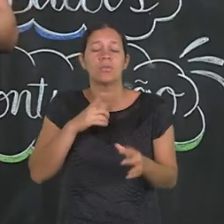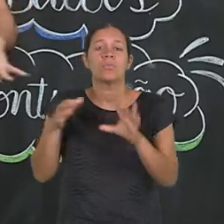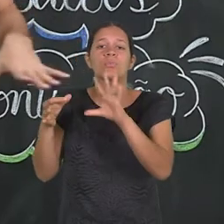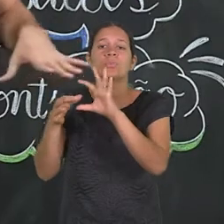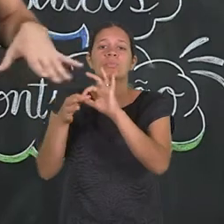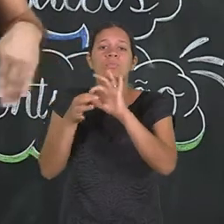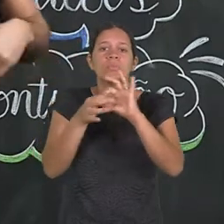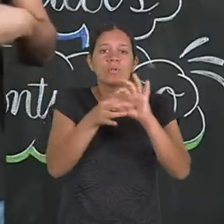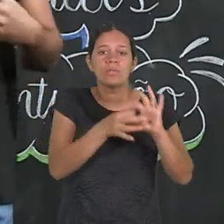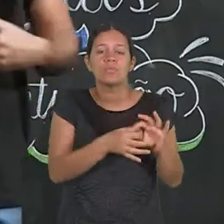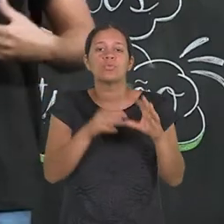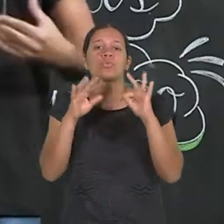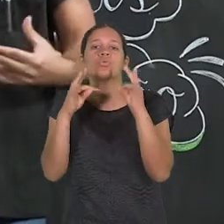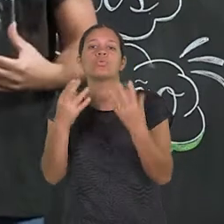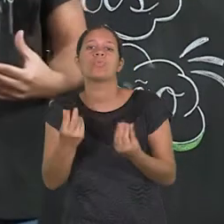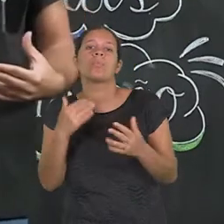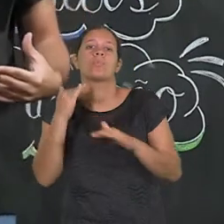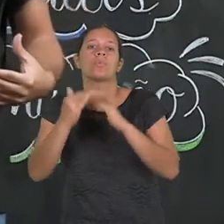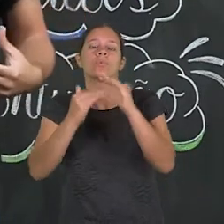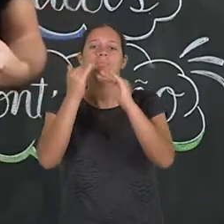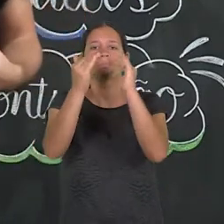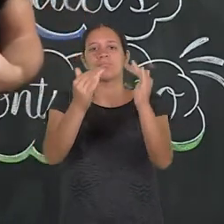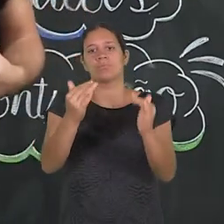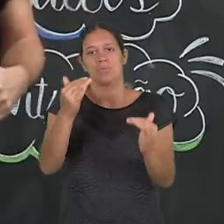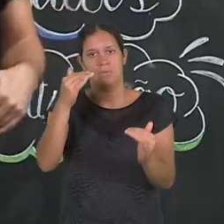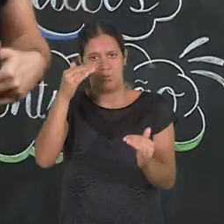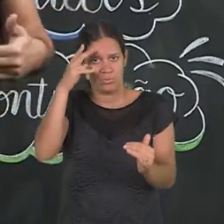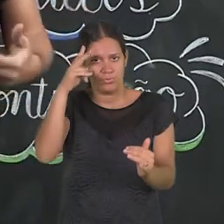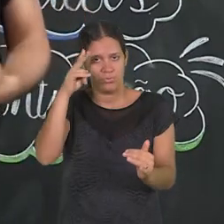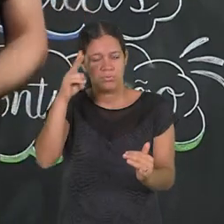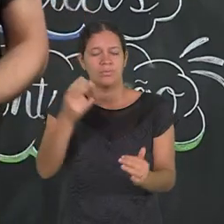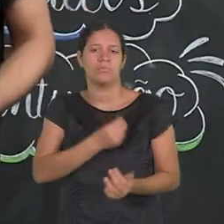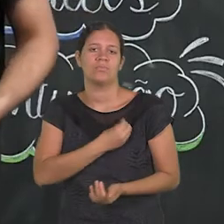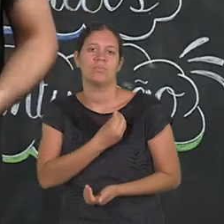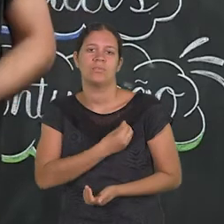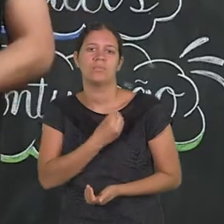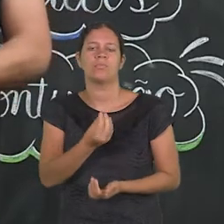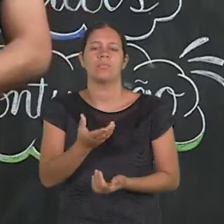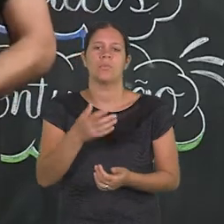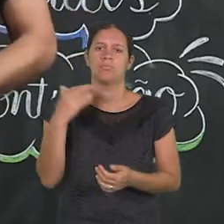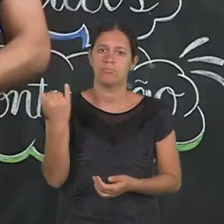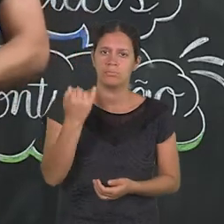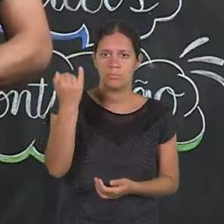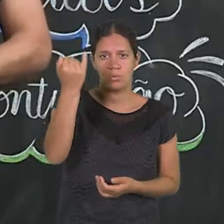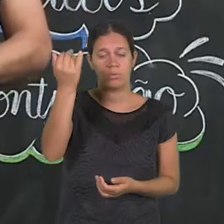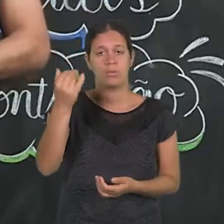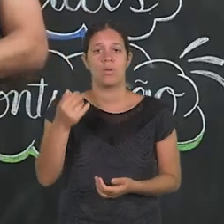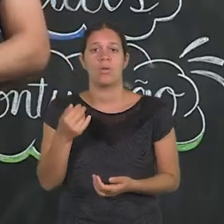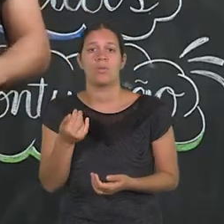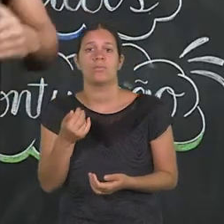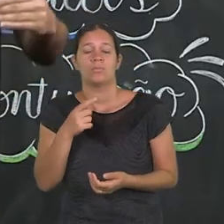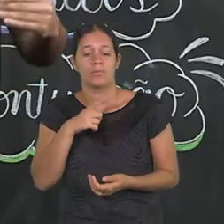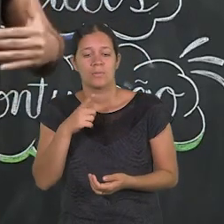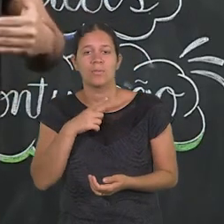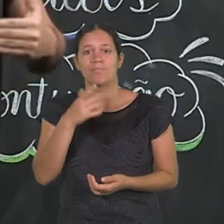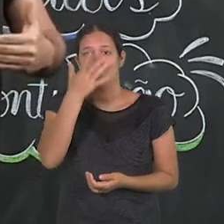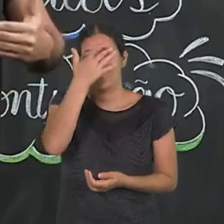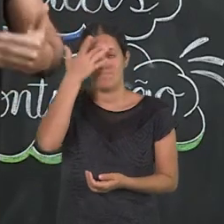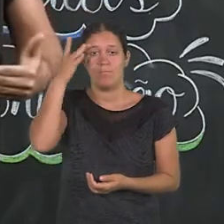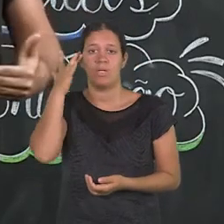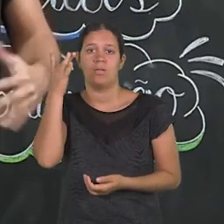interconexão e conduzem todo o processo narrativo de uma história, que precisa ser vivenciada por elementos fundamentais, que são os